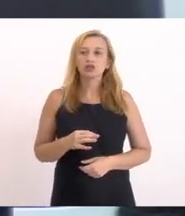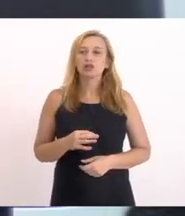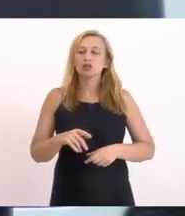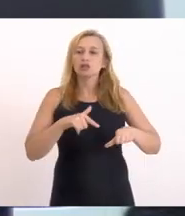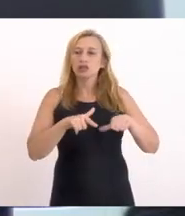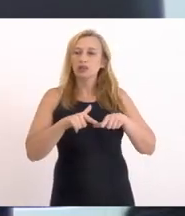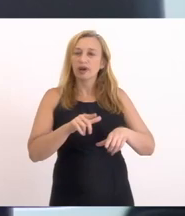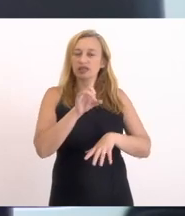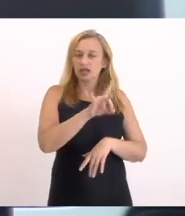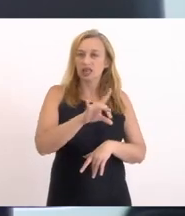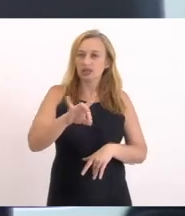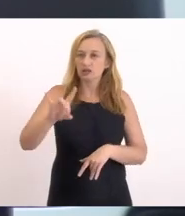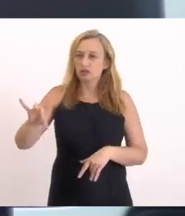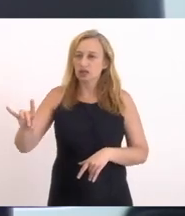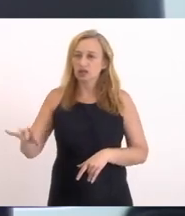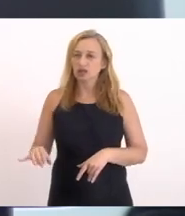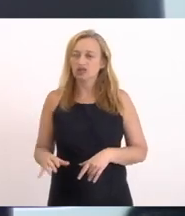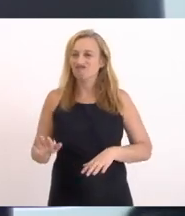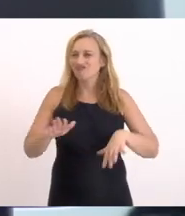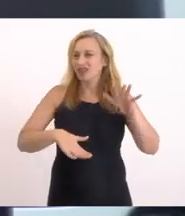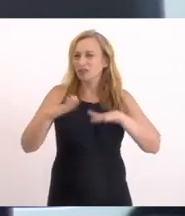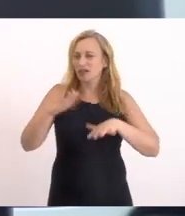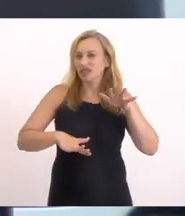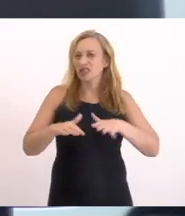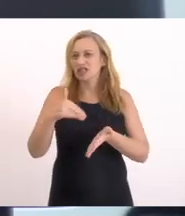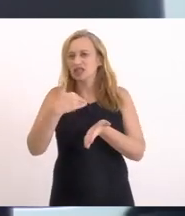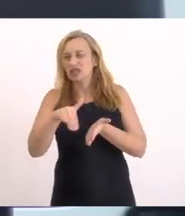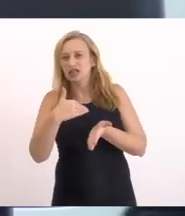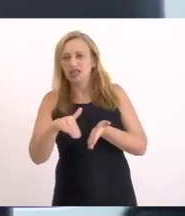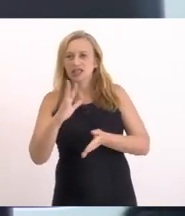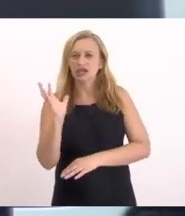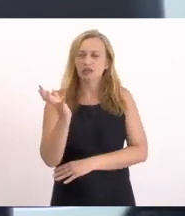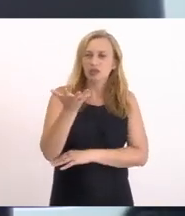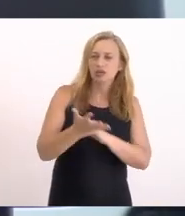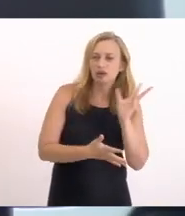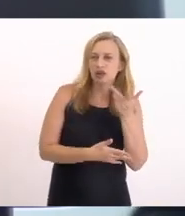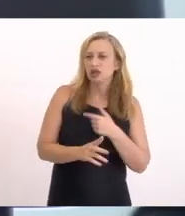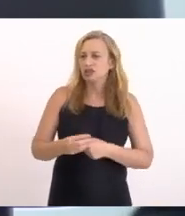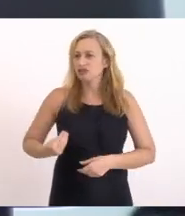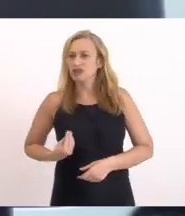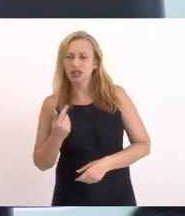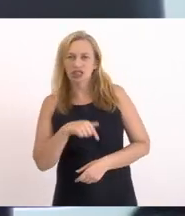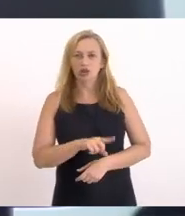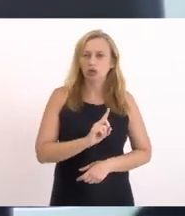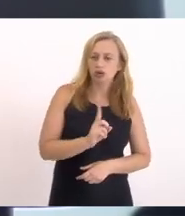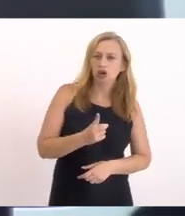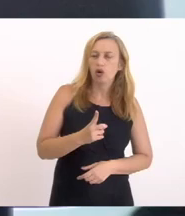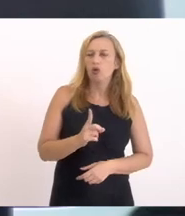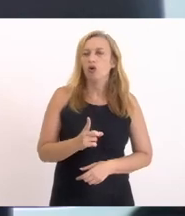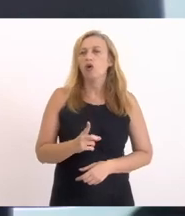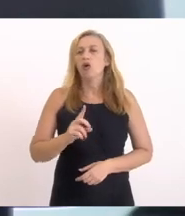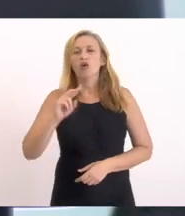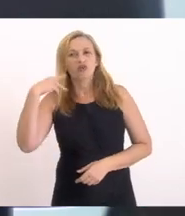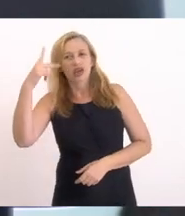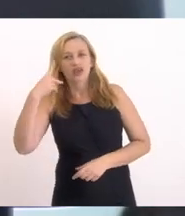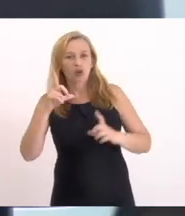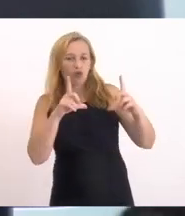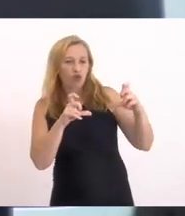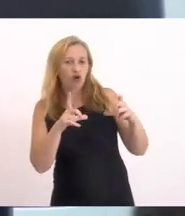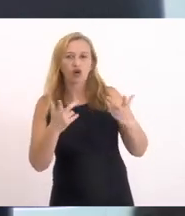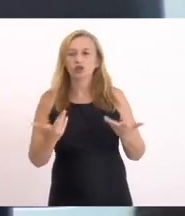trabalho De cada um aqui Independente Se secretário De meio ambiente Está presente Se vereador Vem aqui Bate foto